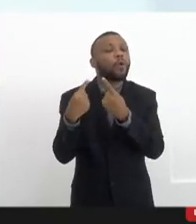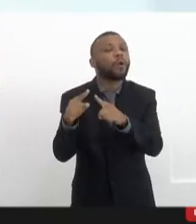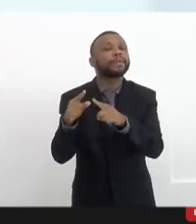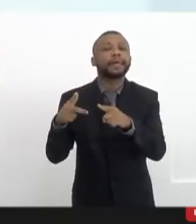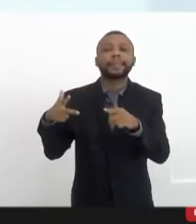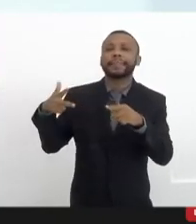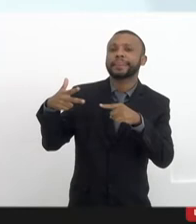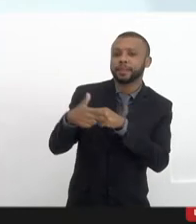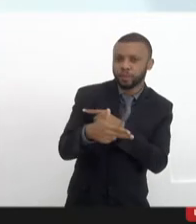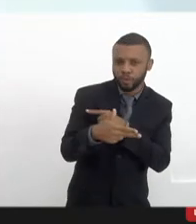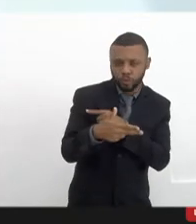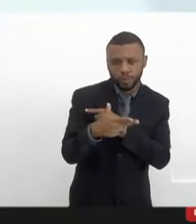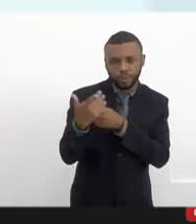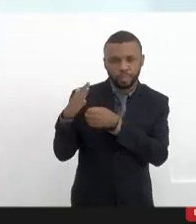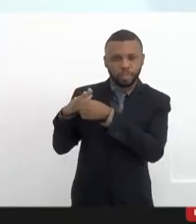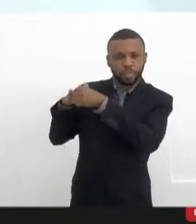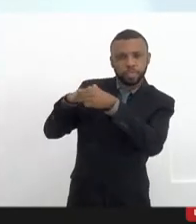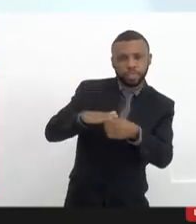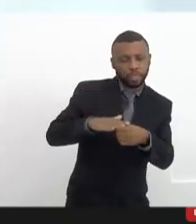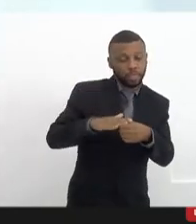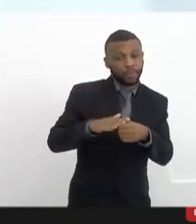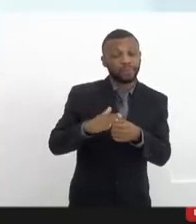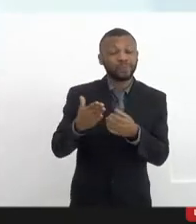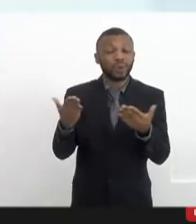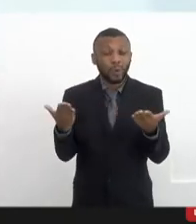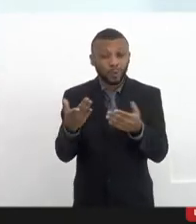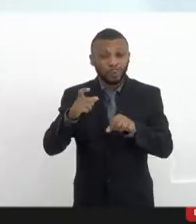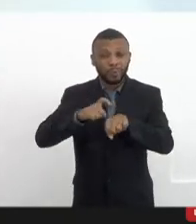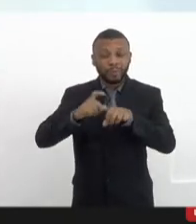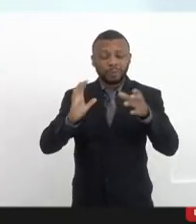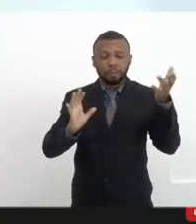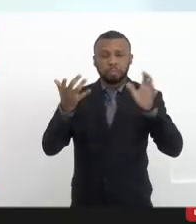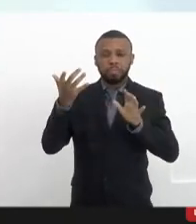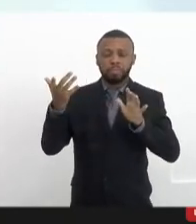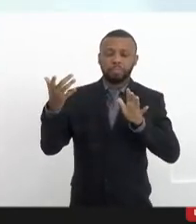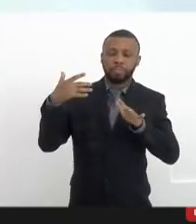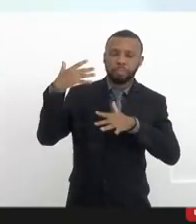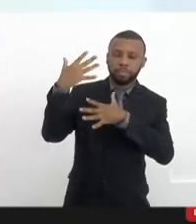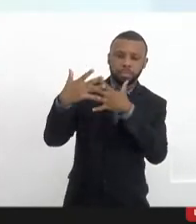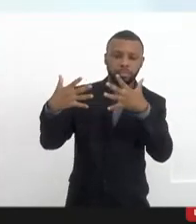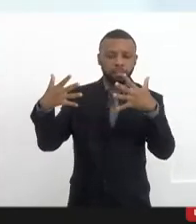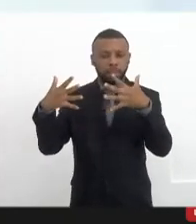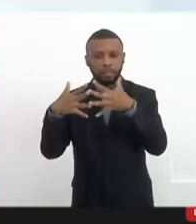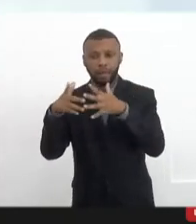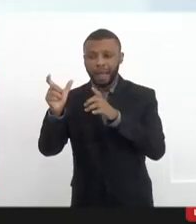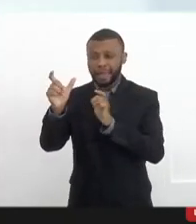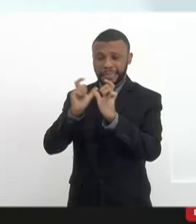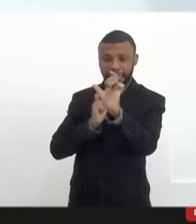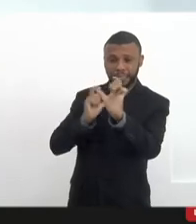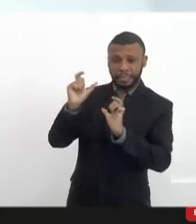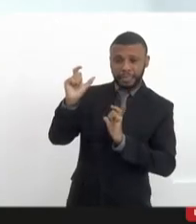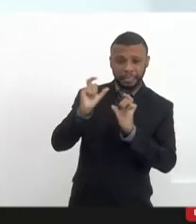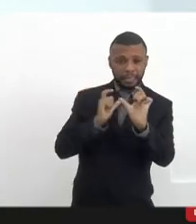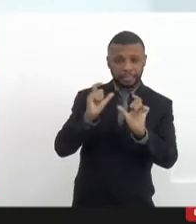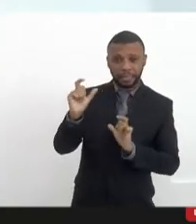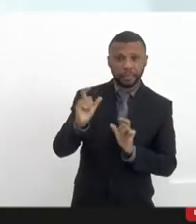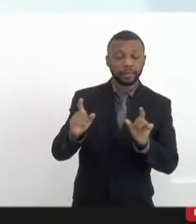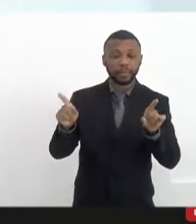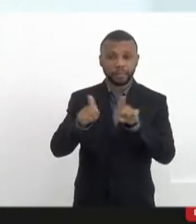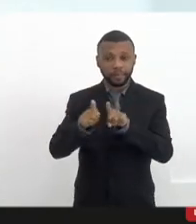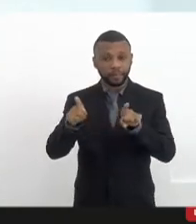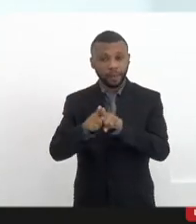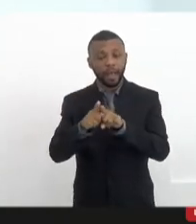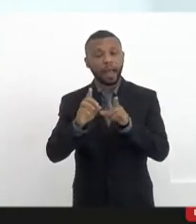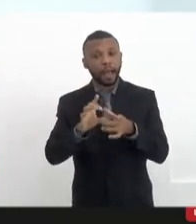estamos vivendo um momento no país muito, muito, muito esquisito, de muito retrocesso, de muitos ataques à democracia, em particular à